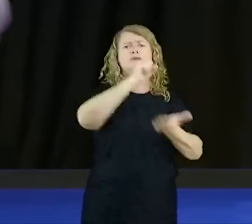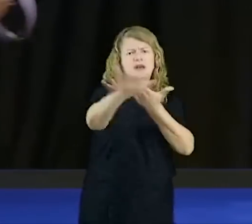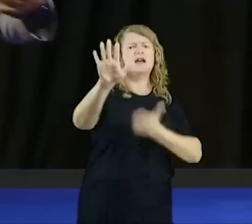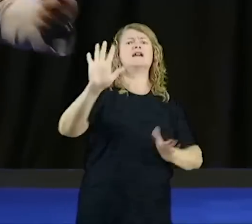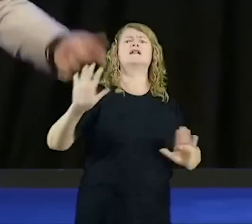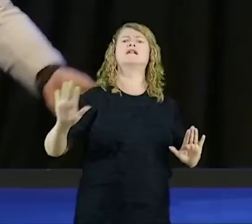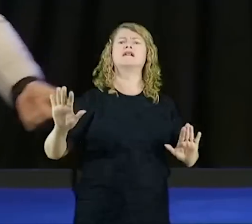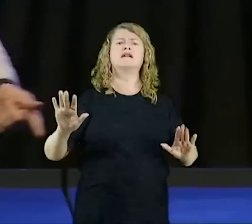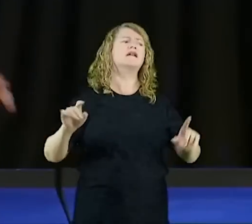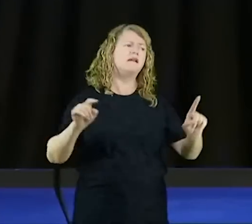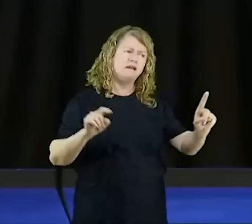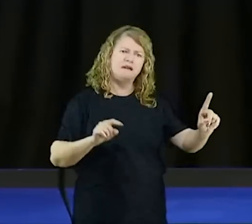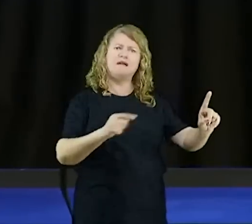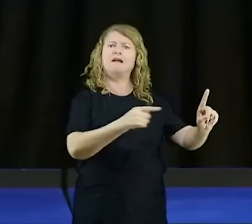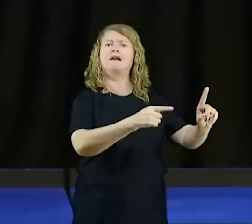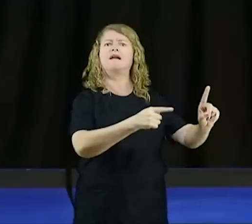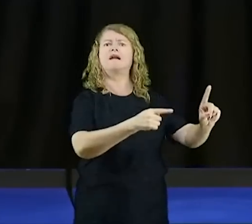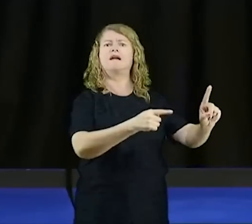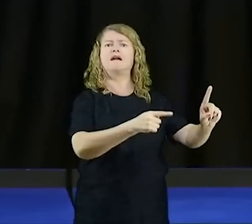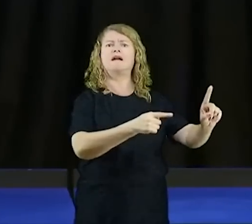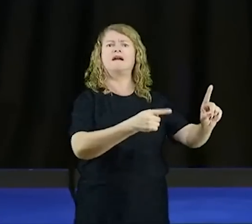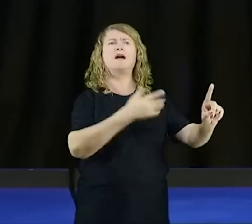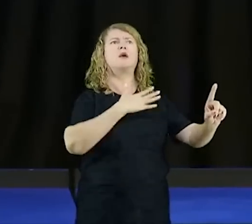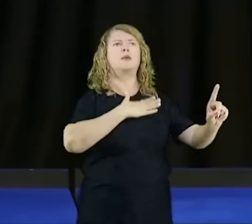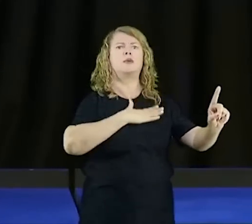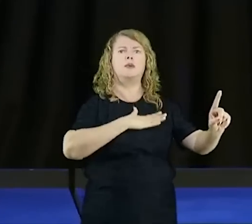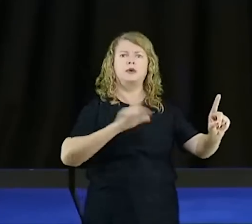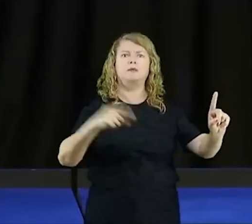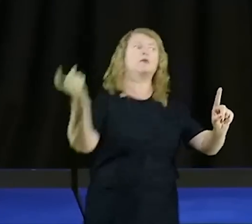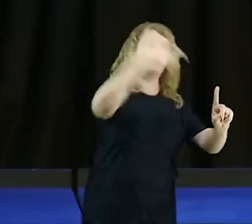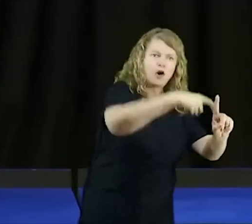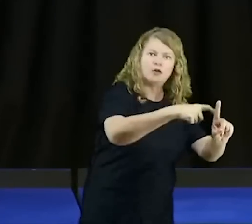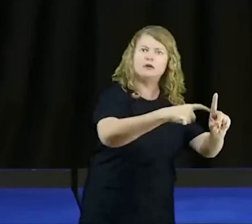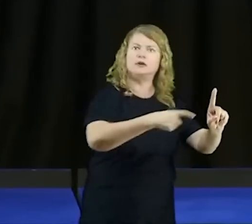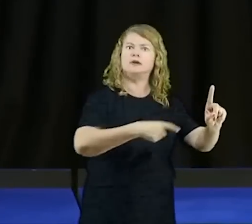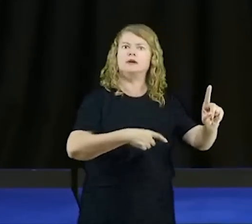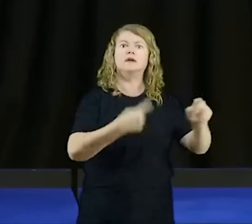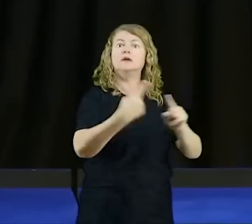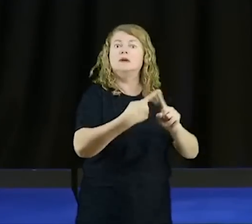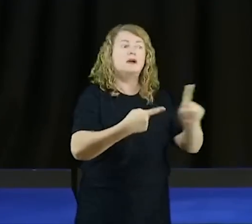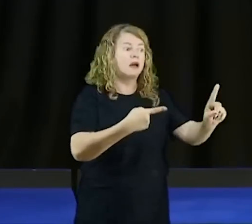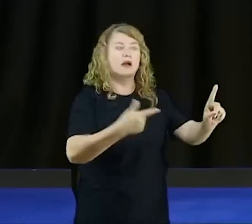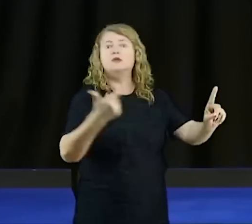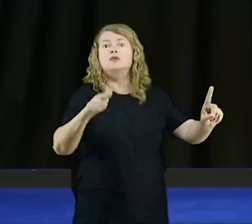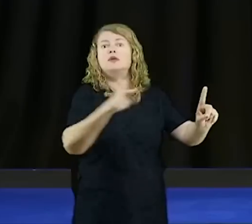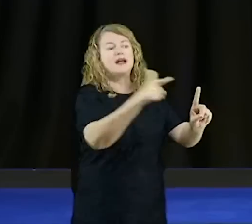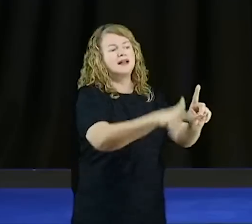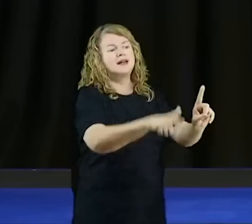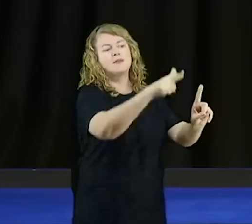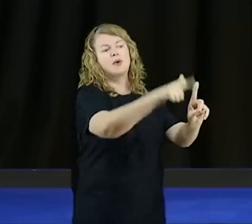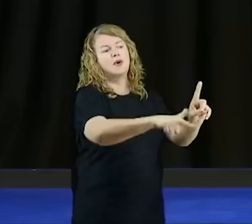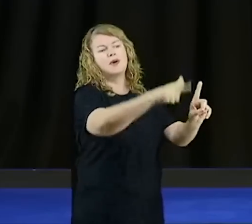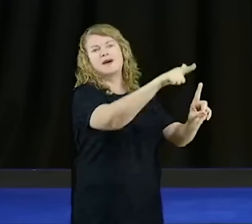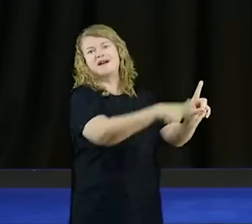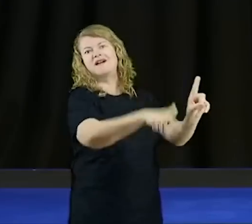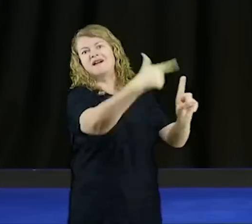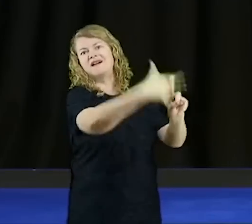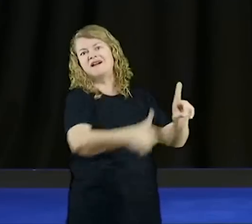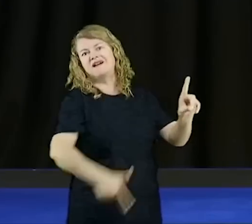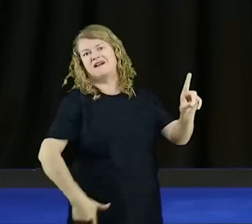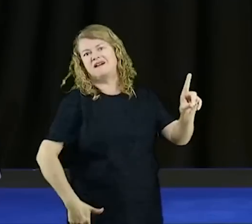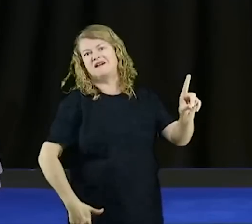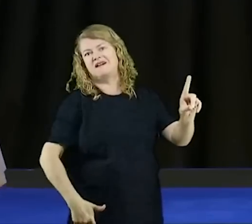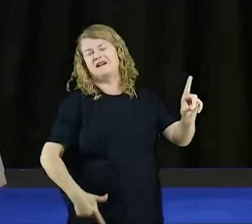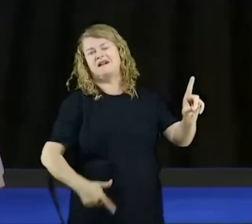Quer a liberdade espiritual, mas não quer deixar de... o seu pecado. Entende